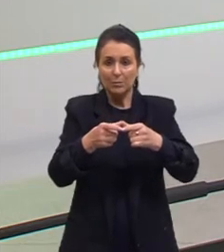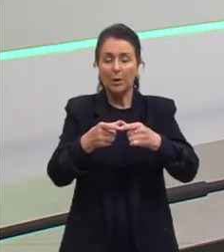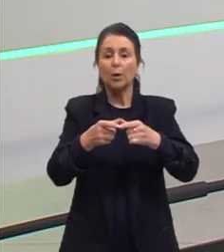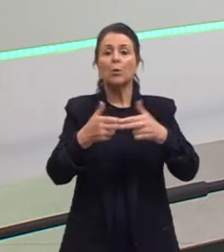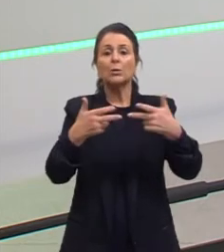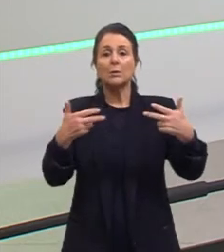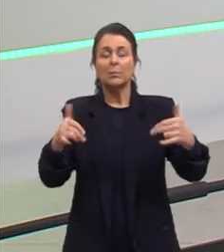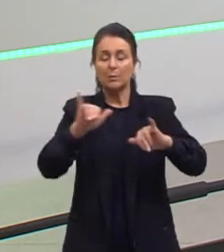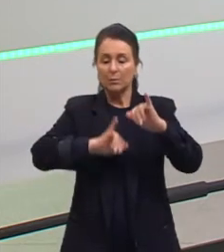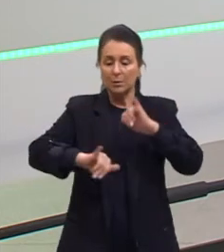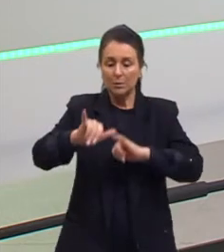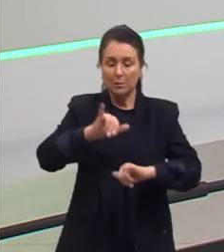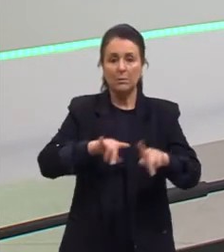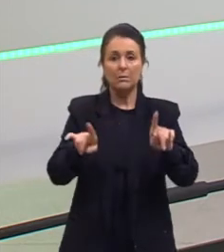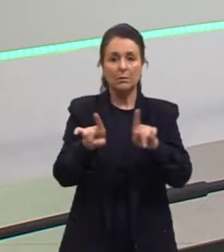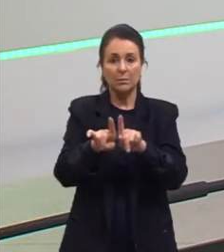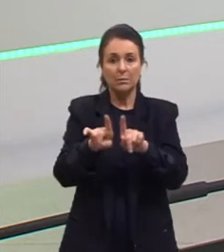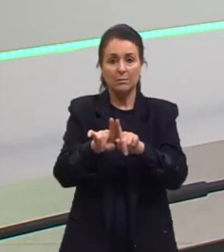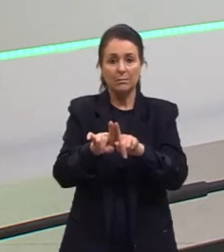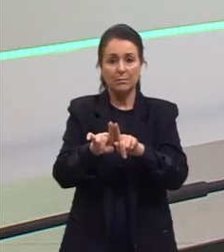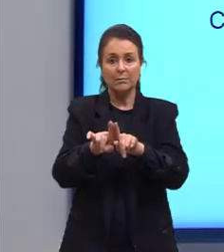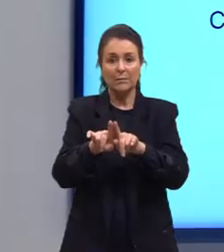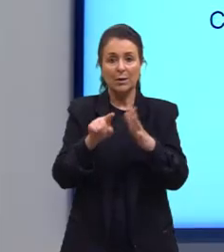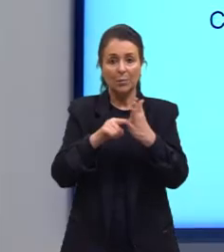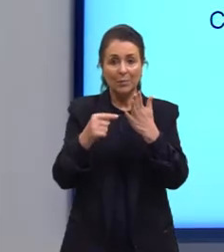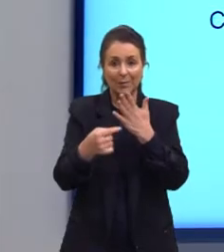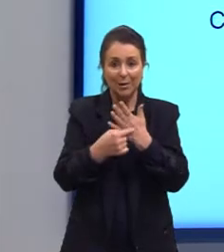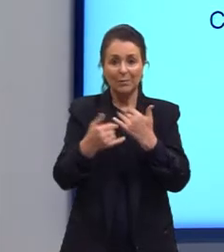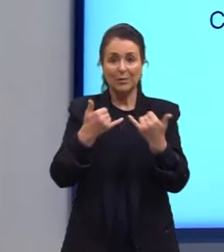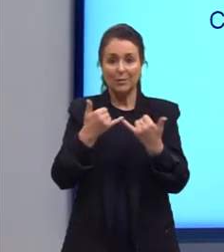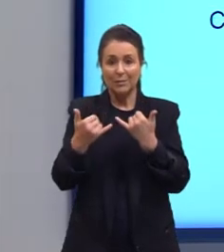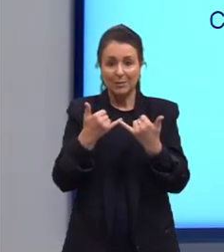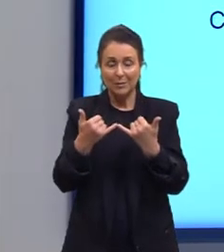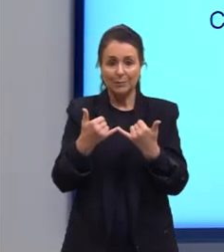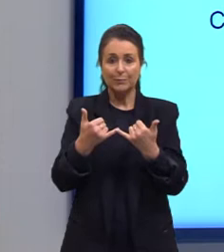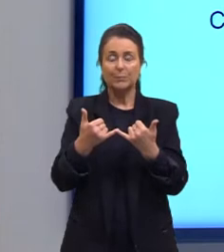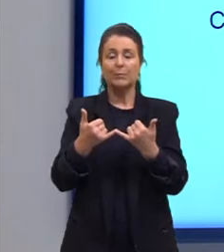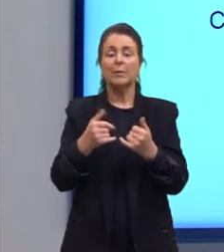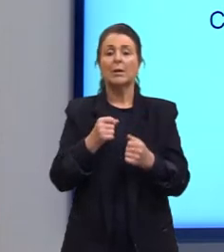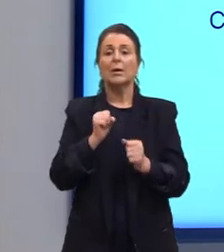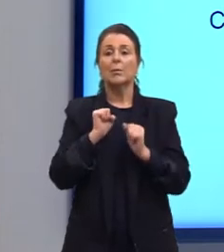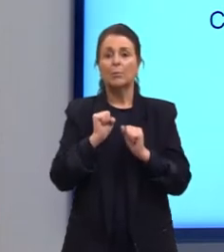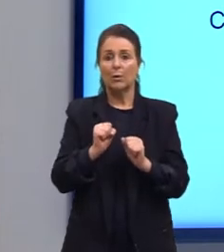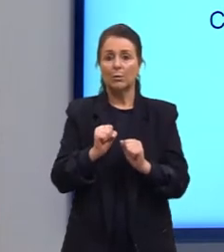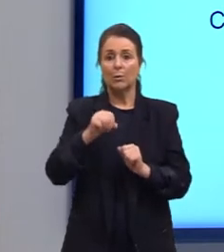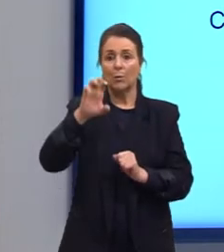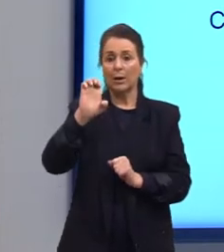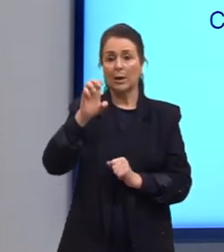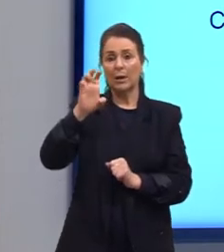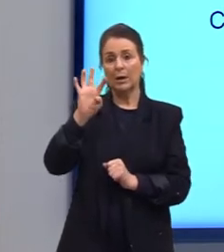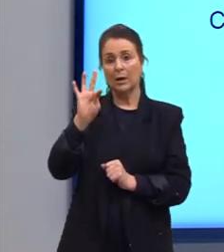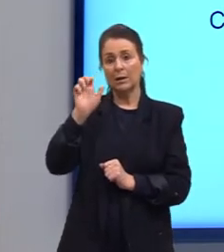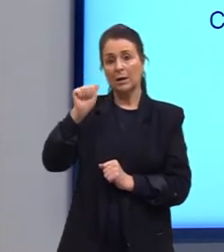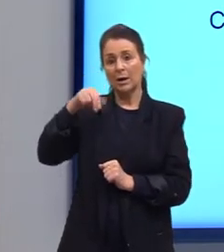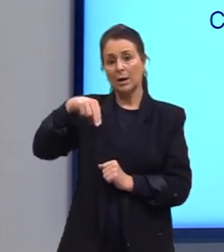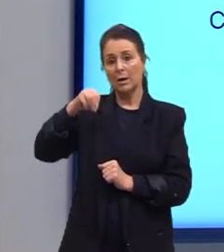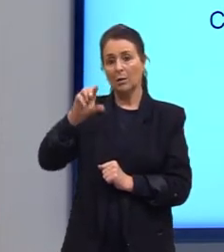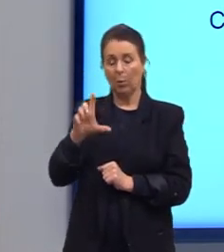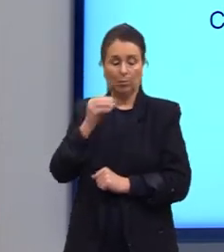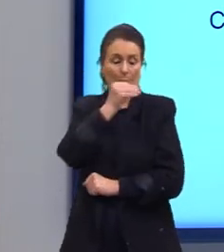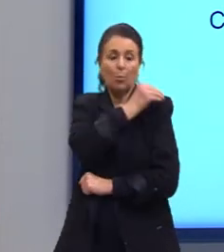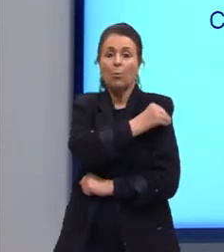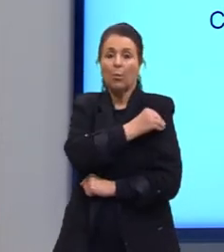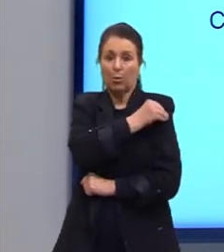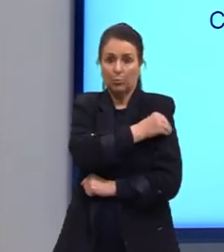atuam da mesma forma. Neste exemplo, eu posso ter tanto um etanol, que é um álcool,